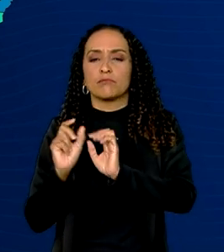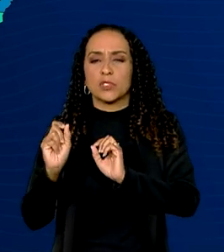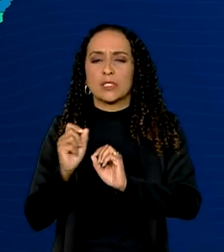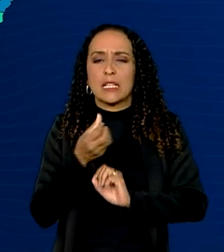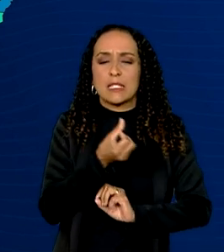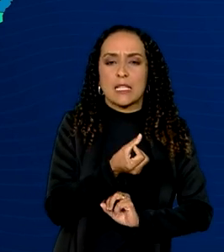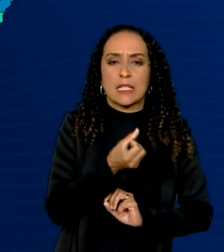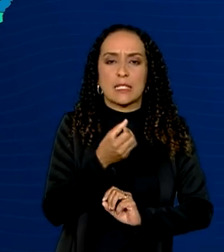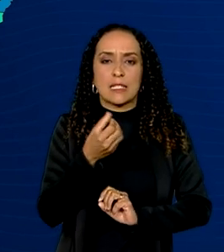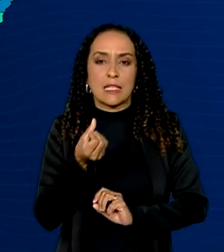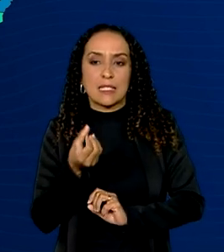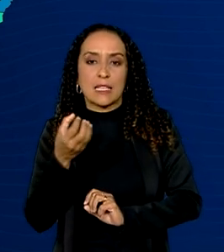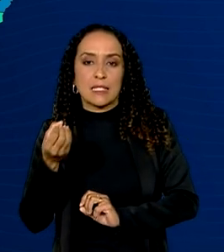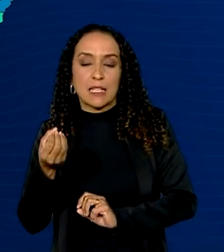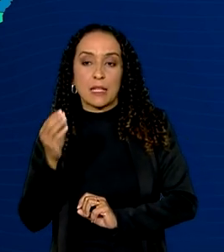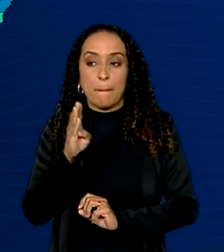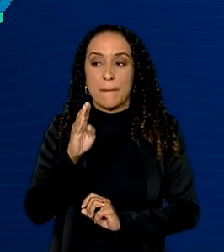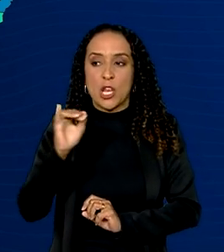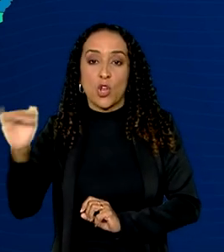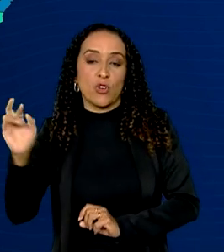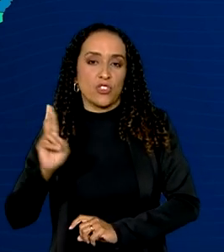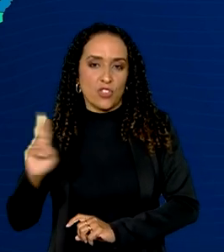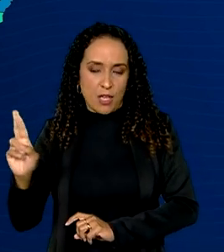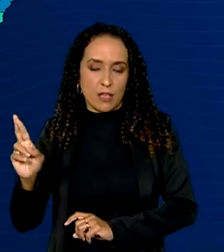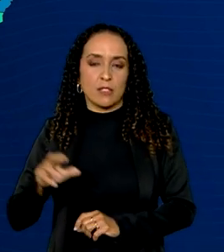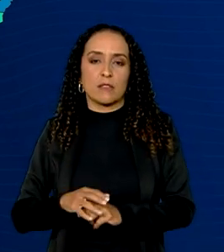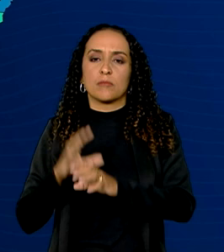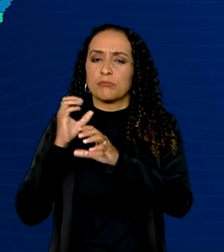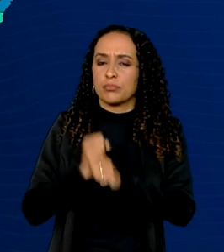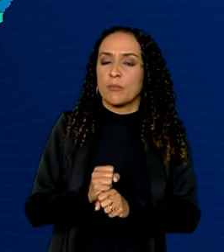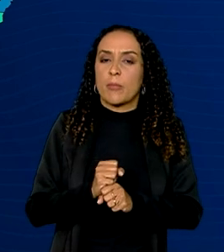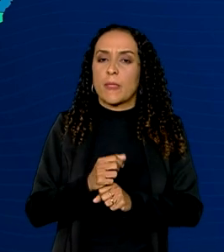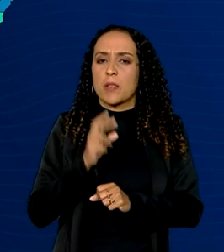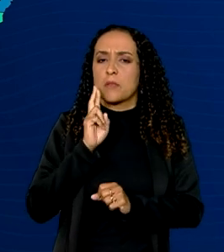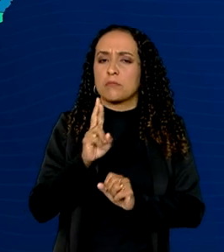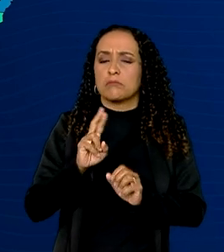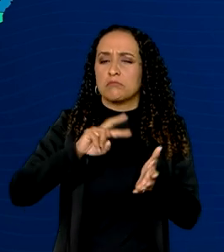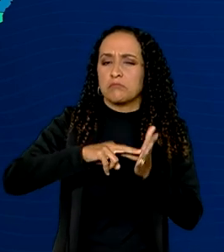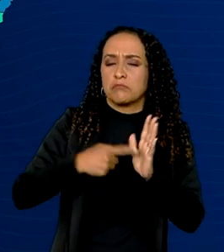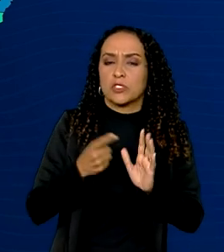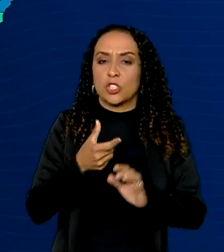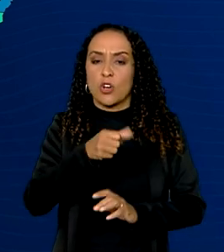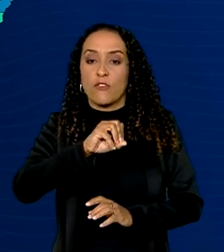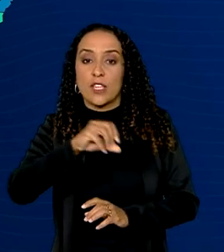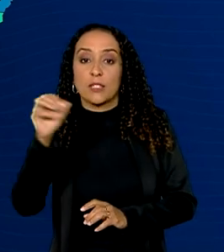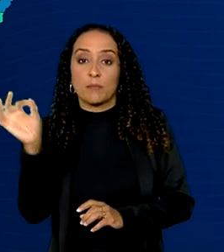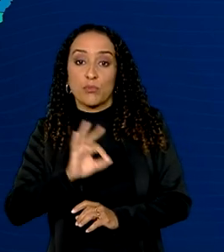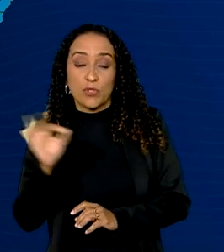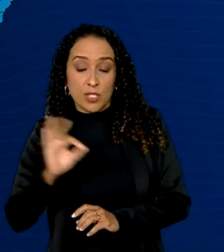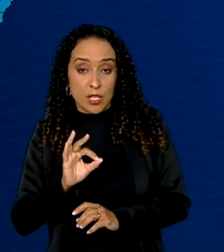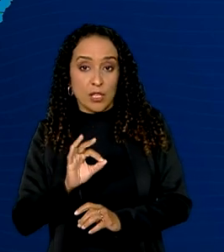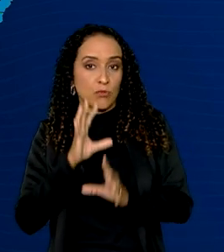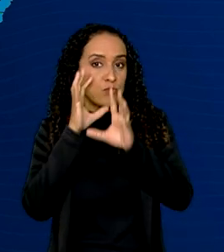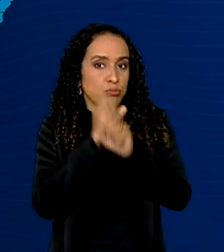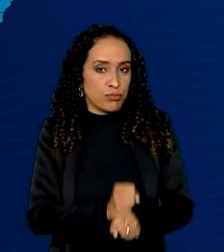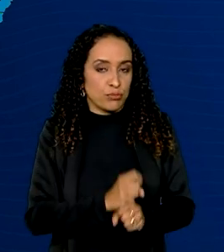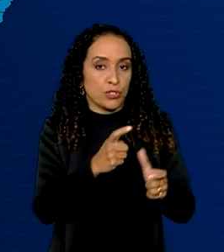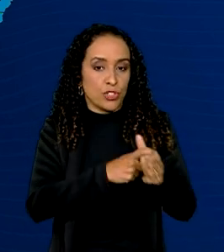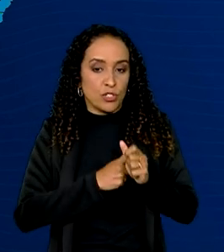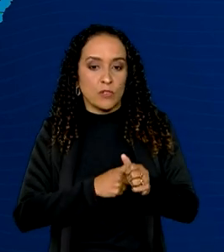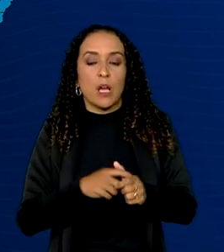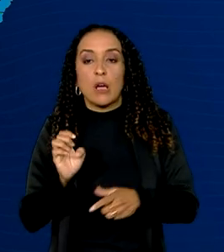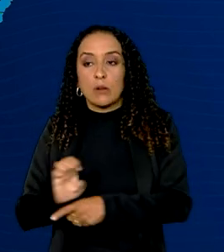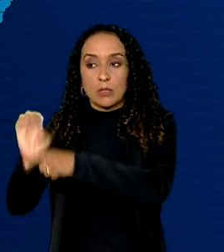660 bilhões de reais, que corresponde a 90% do total da dívida. Os estados que